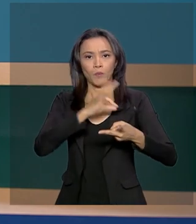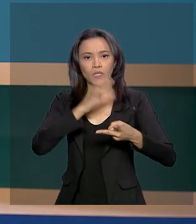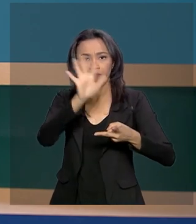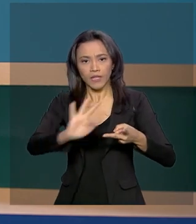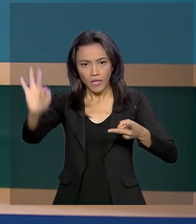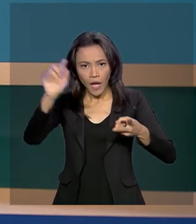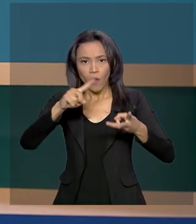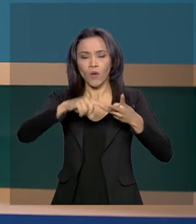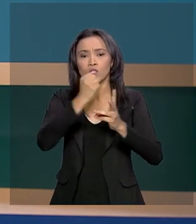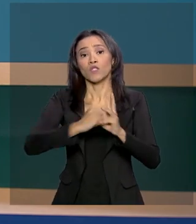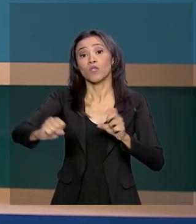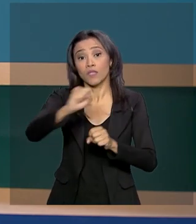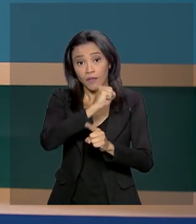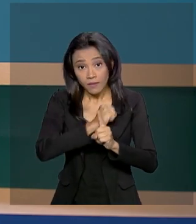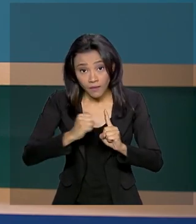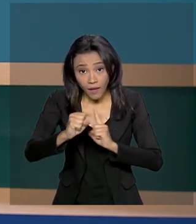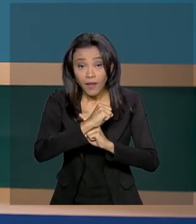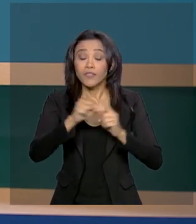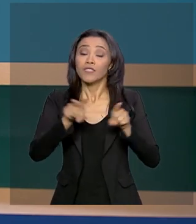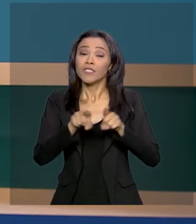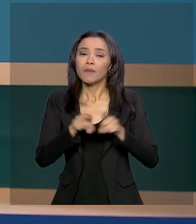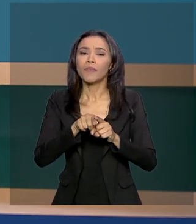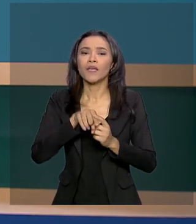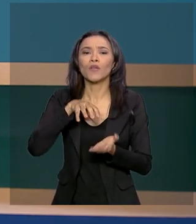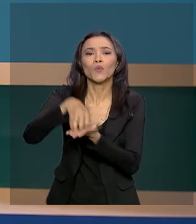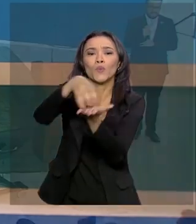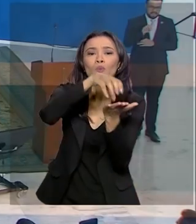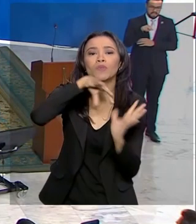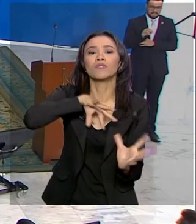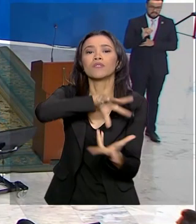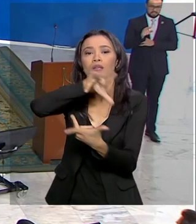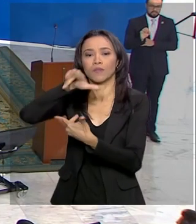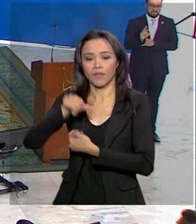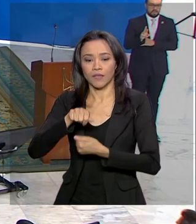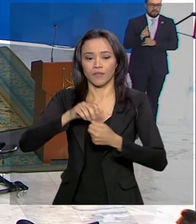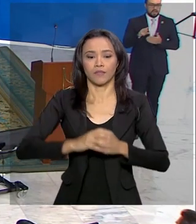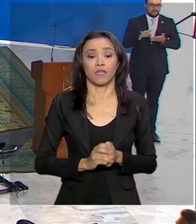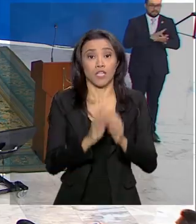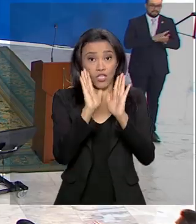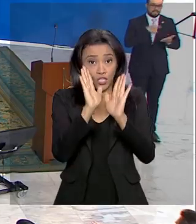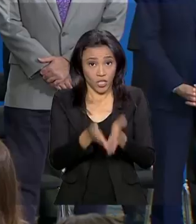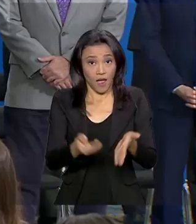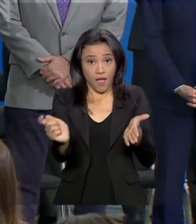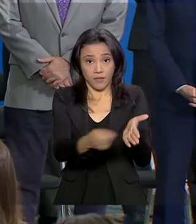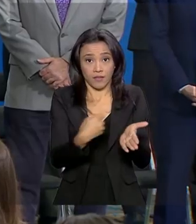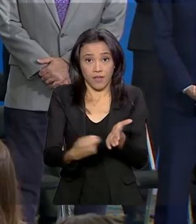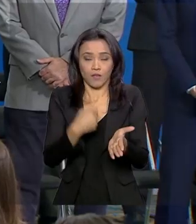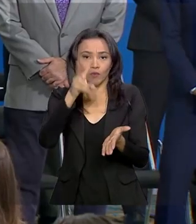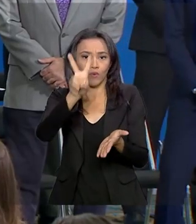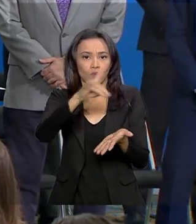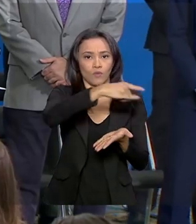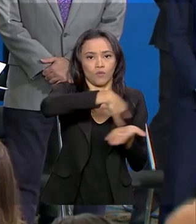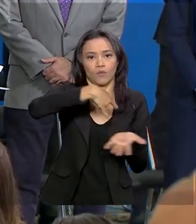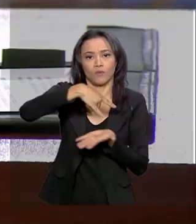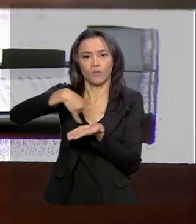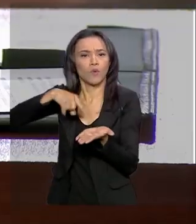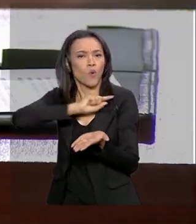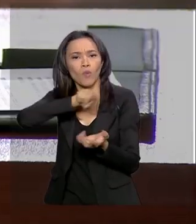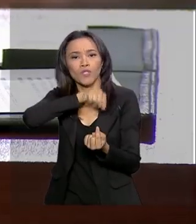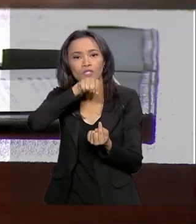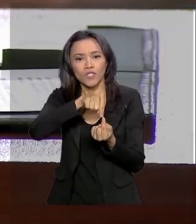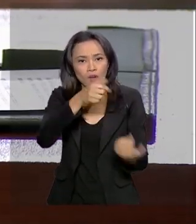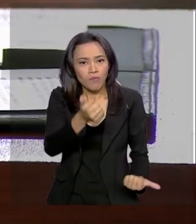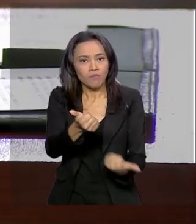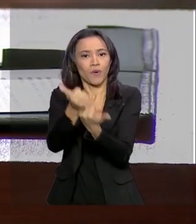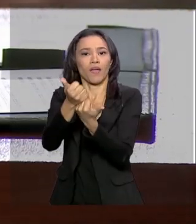Sociedade Civil e entidades internacionais. Foram assinados dois acordos para fortalecer a Operação